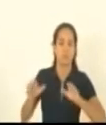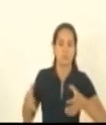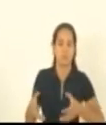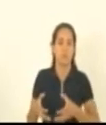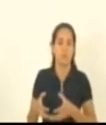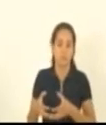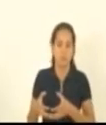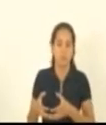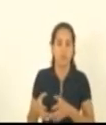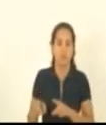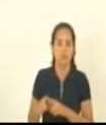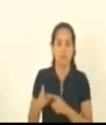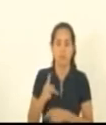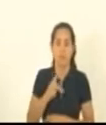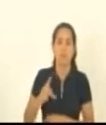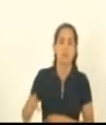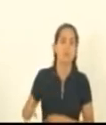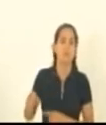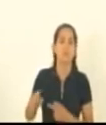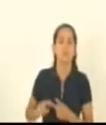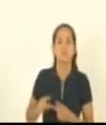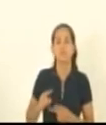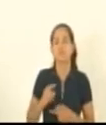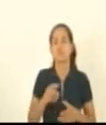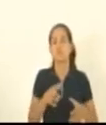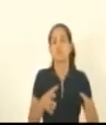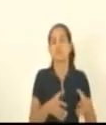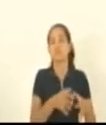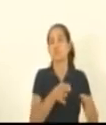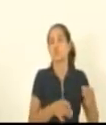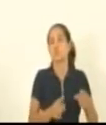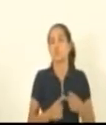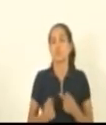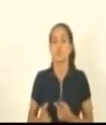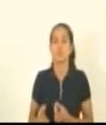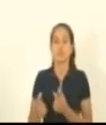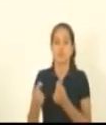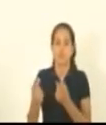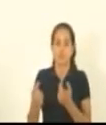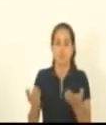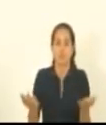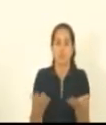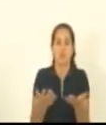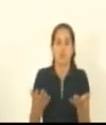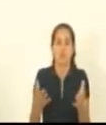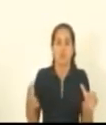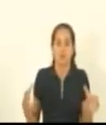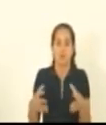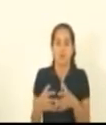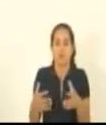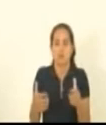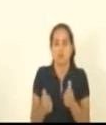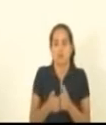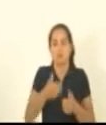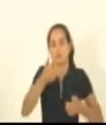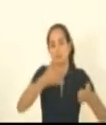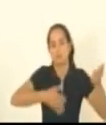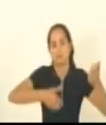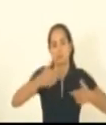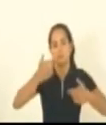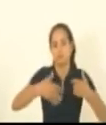seus respectivos presidentes comissão de justiça finanças para oferecer em conjunto parecer oral a matéria